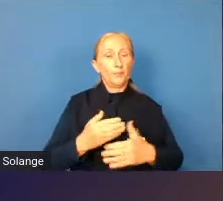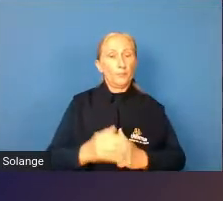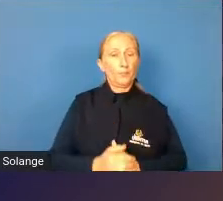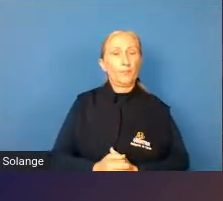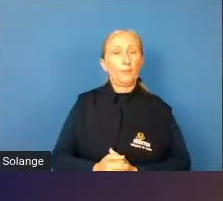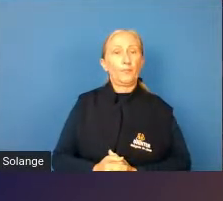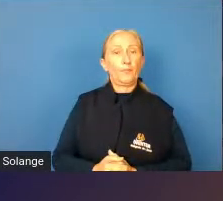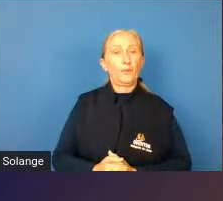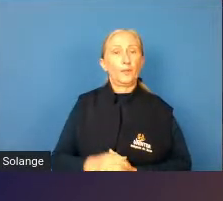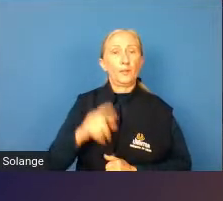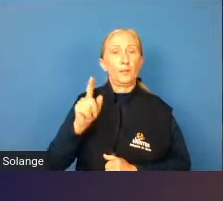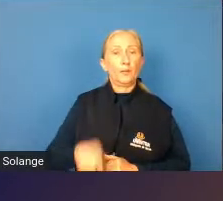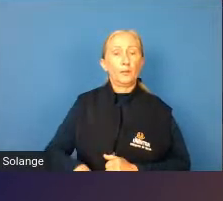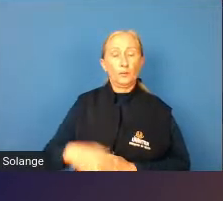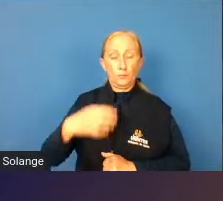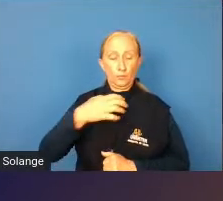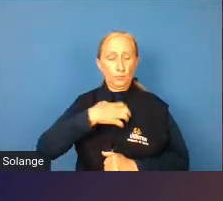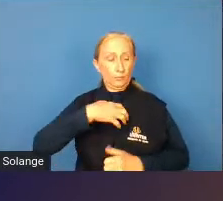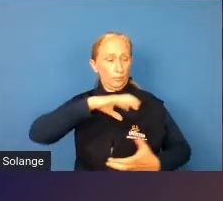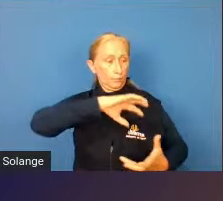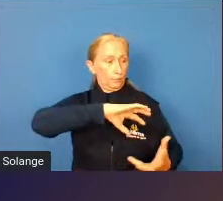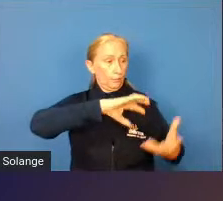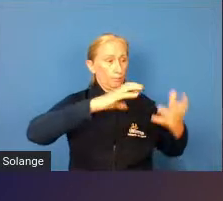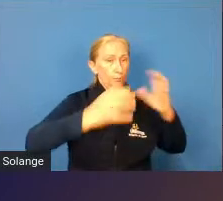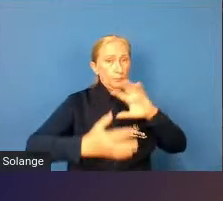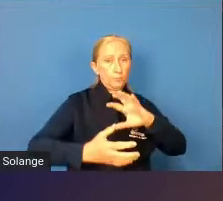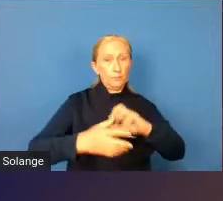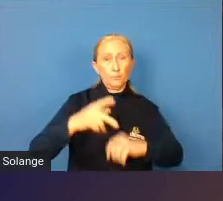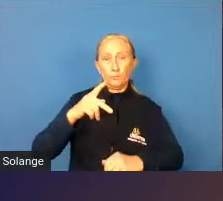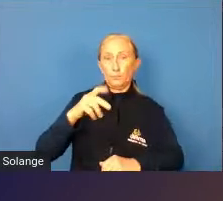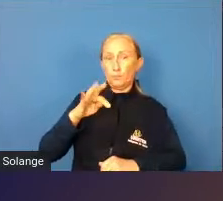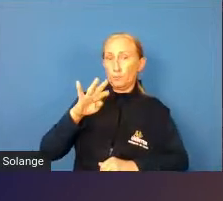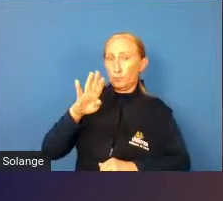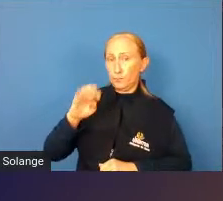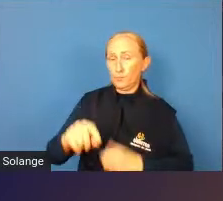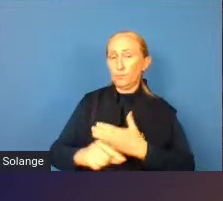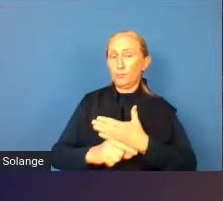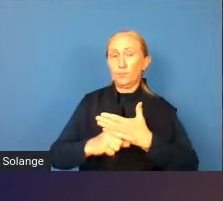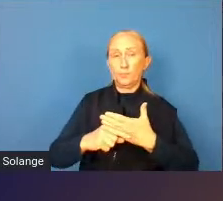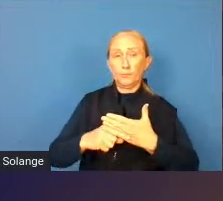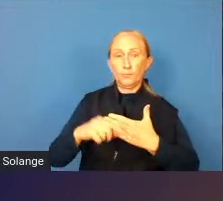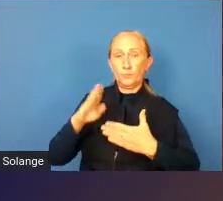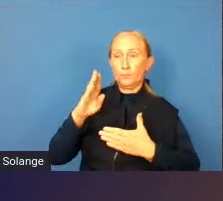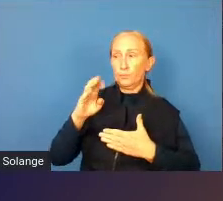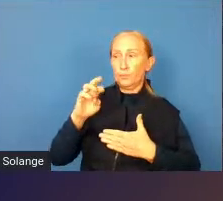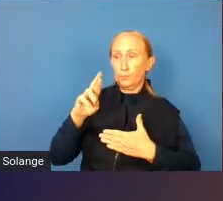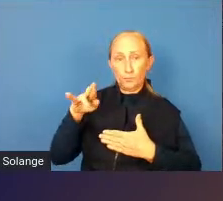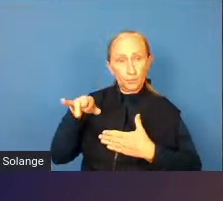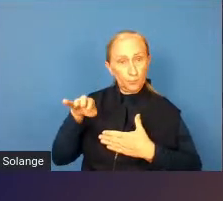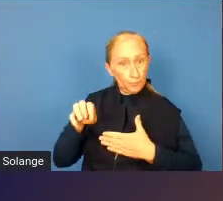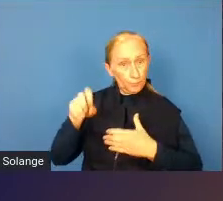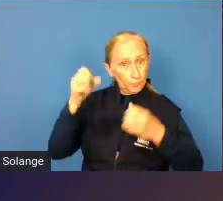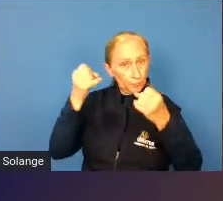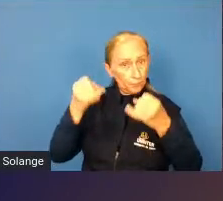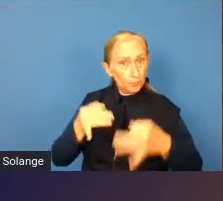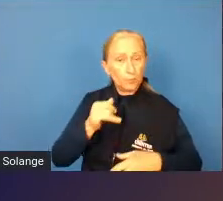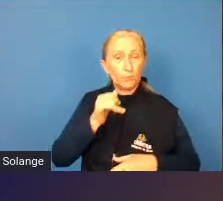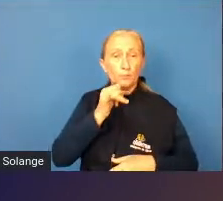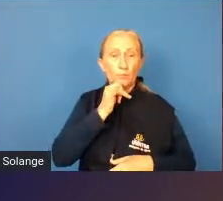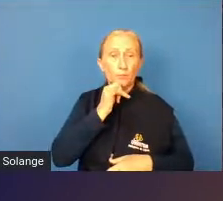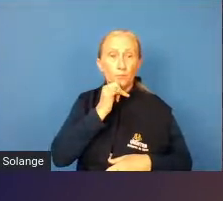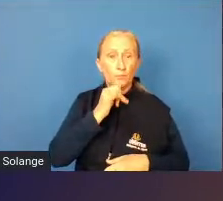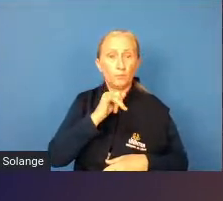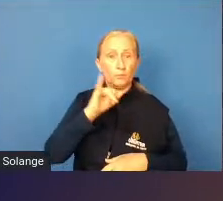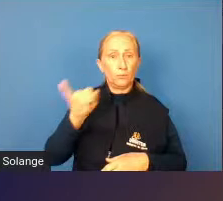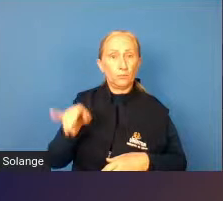Sobre performance, a Berenice Bento traz um exemplo interessante da gente compreender um exemplo do John